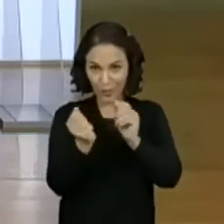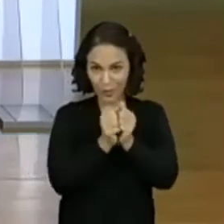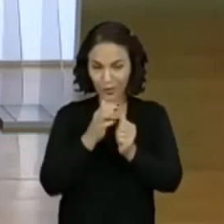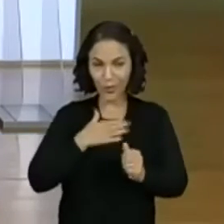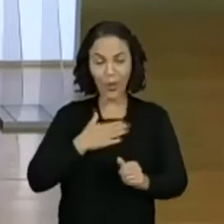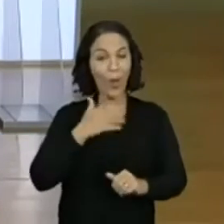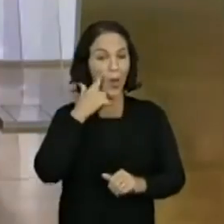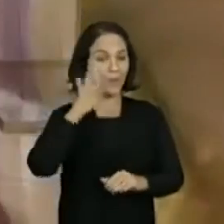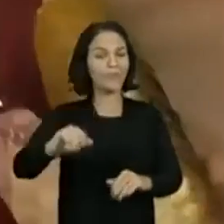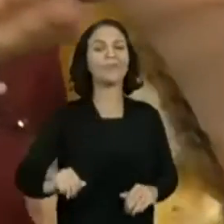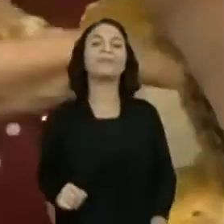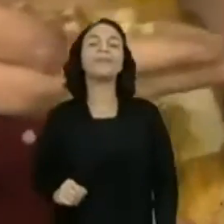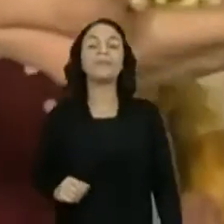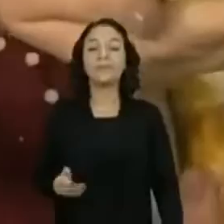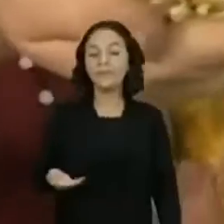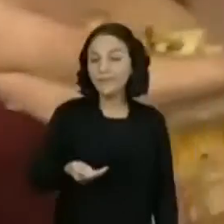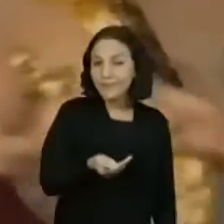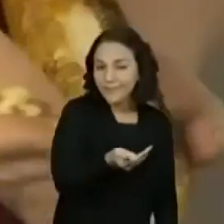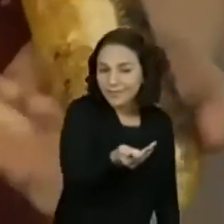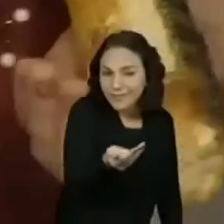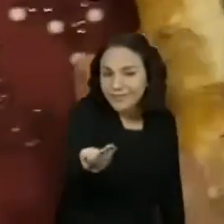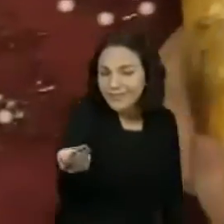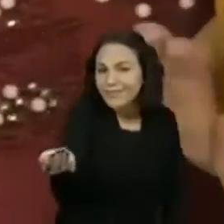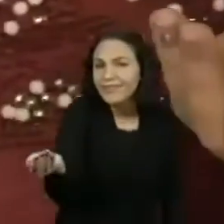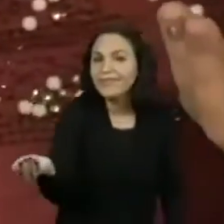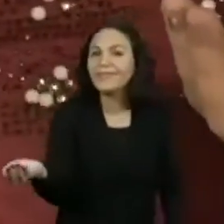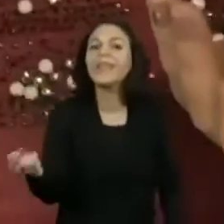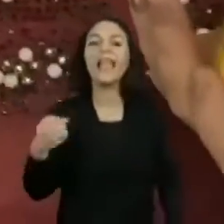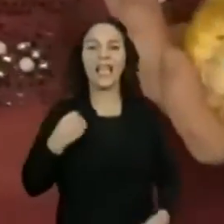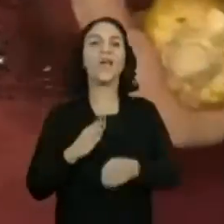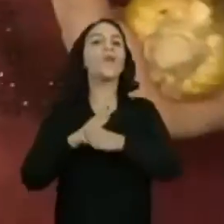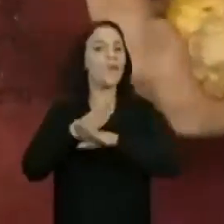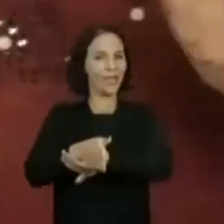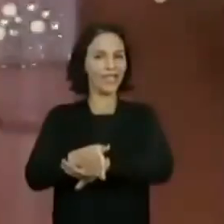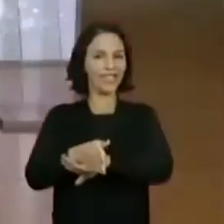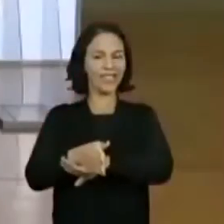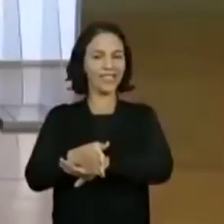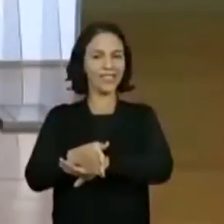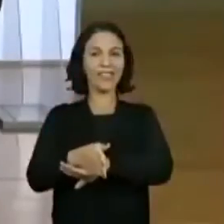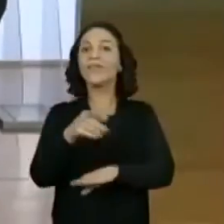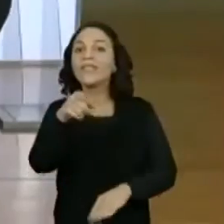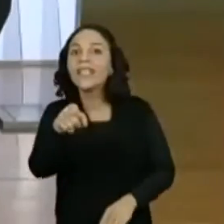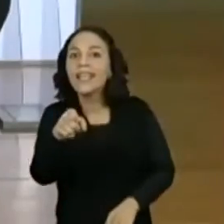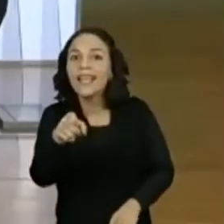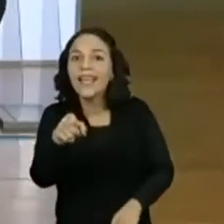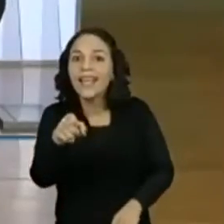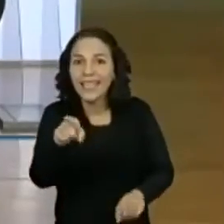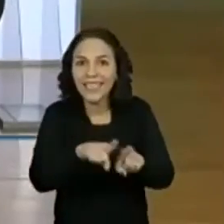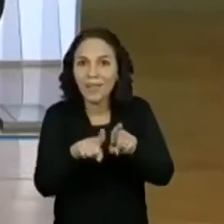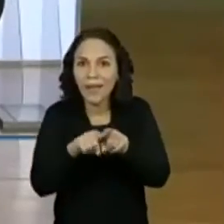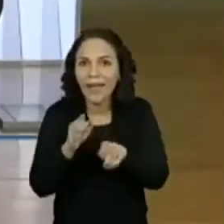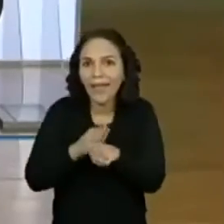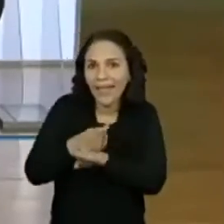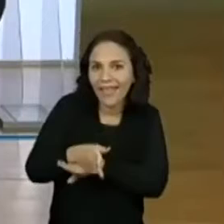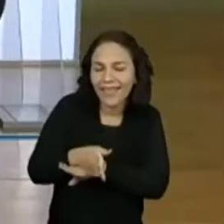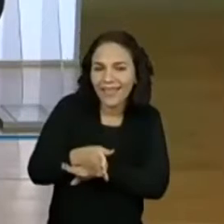Fica de olho aí na minha mão, hein? Curre, curre. Eu entro. E vocês aí, pessoal? Vocês entram também? E aí a entra